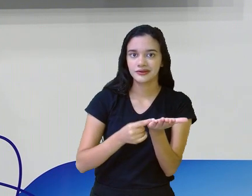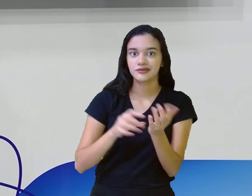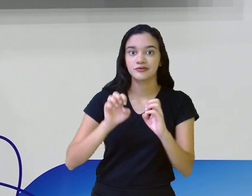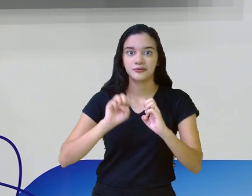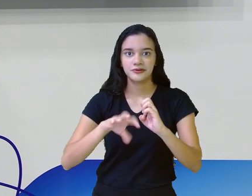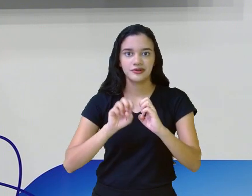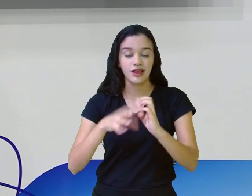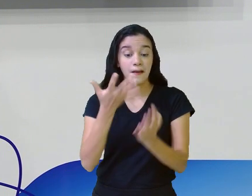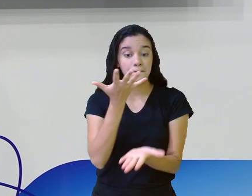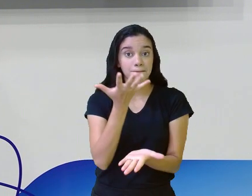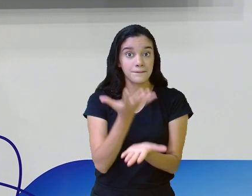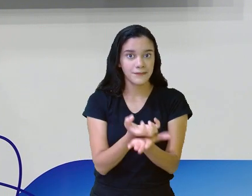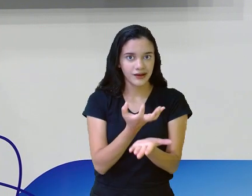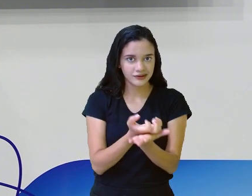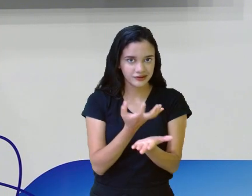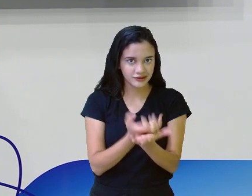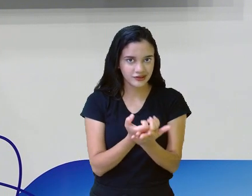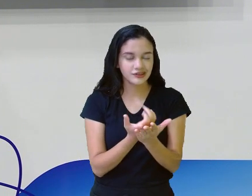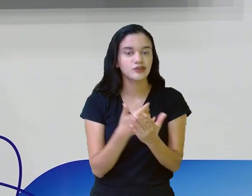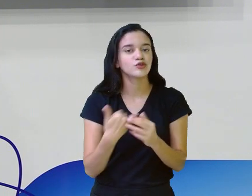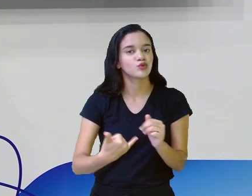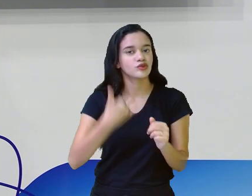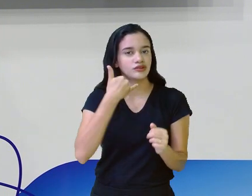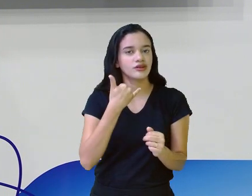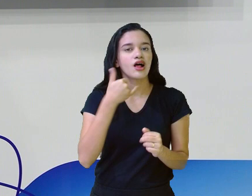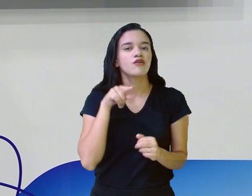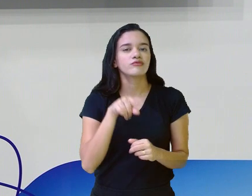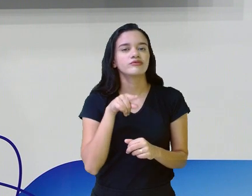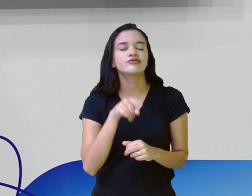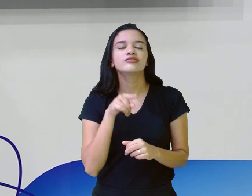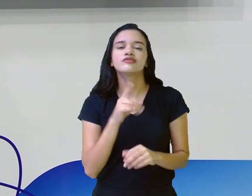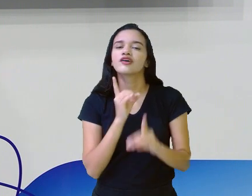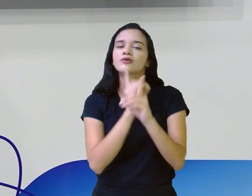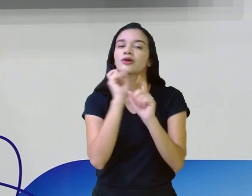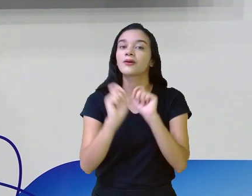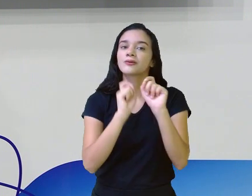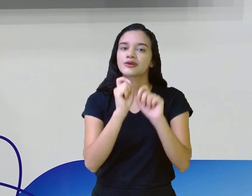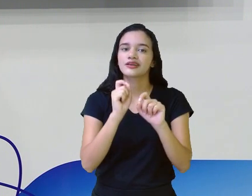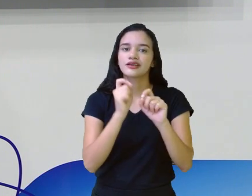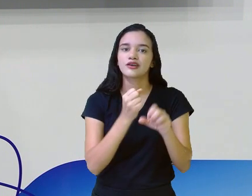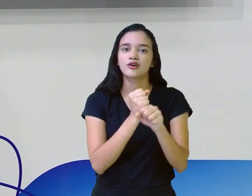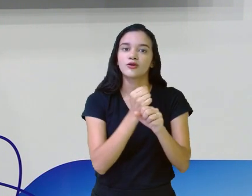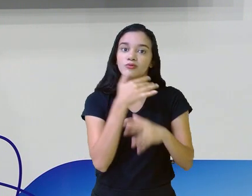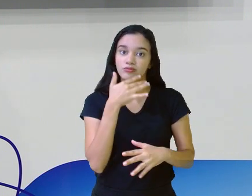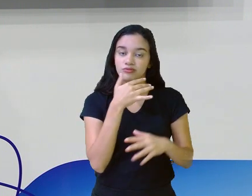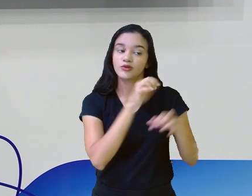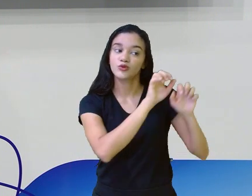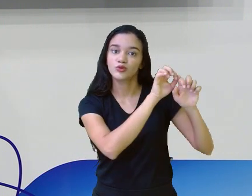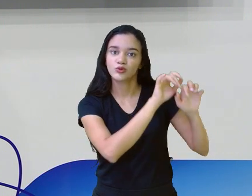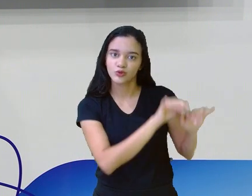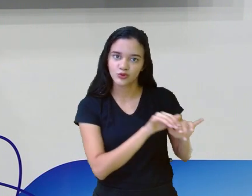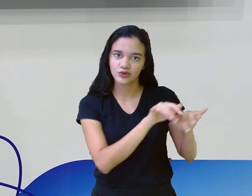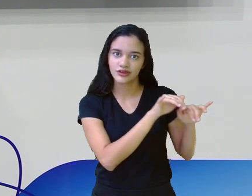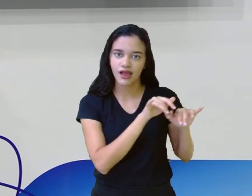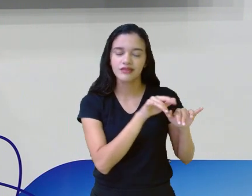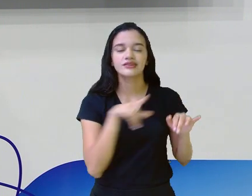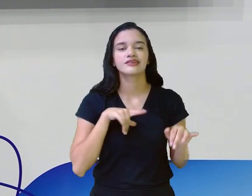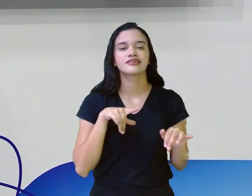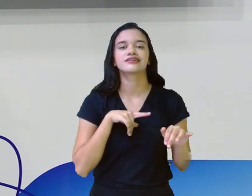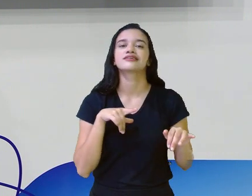baixa o aplicativo aí no seu aparelho de celular, lá você encontrará o chat. No chat sempre temos a